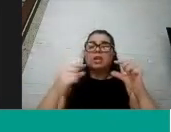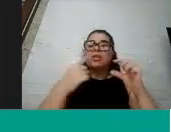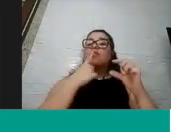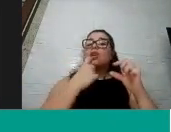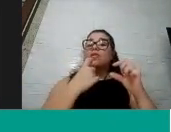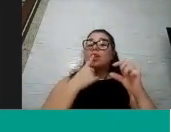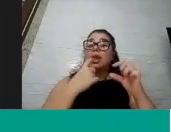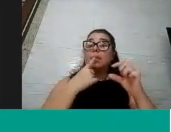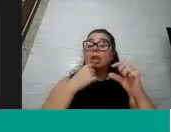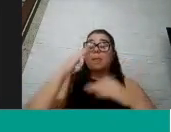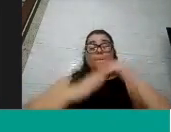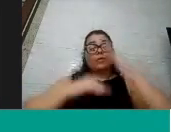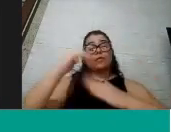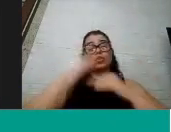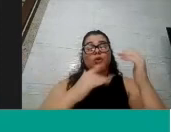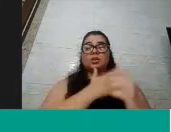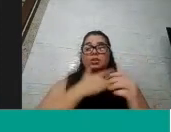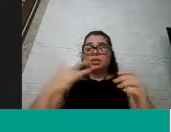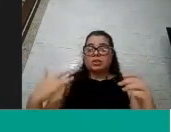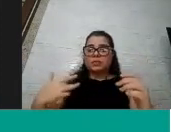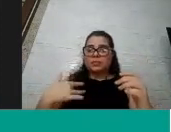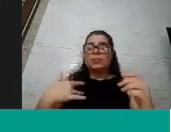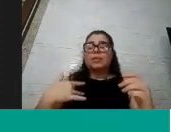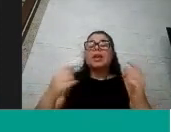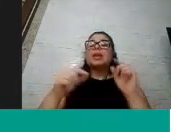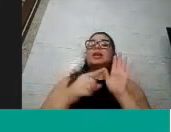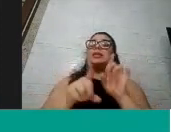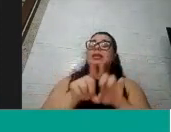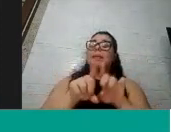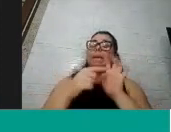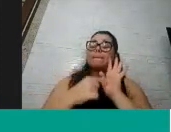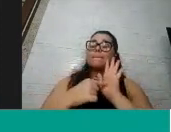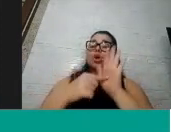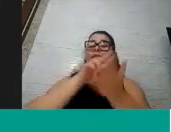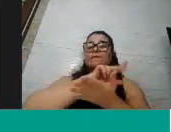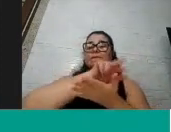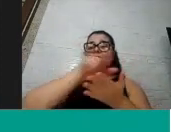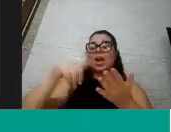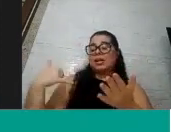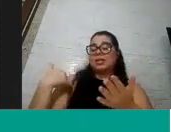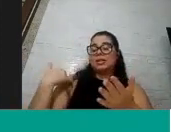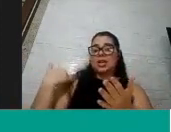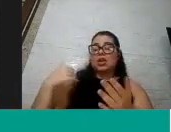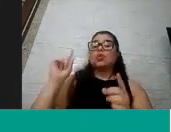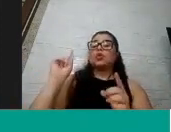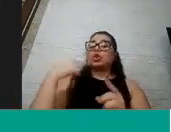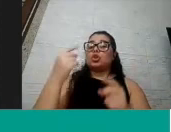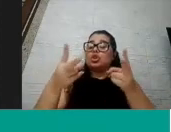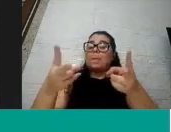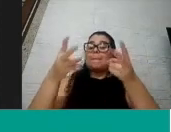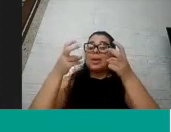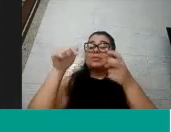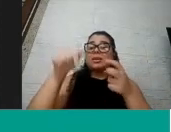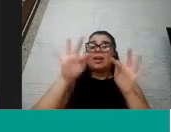profissionais de saúde e aqui as diversas faixas etárias o que a gente dá para perceber aqui é que os familiares